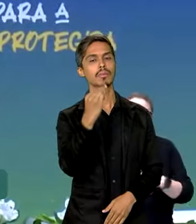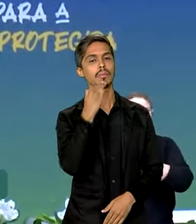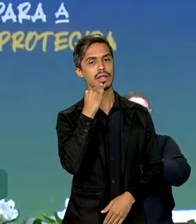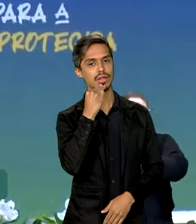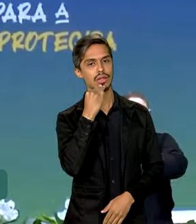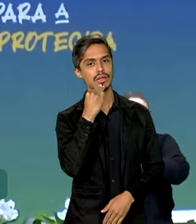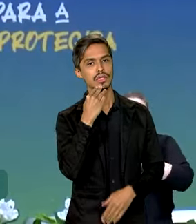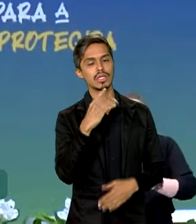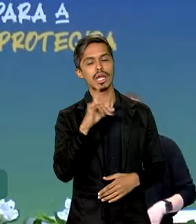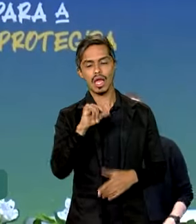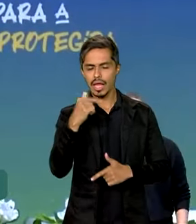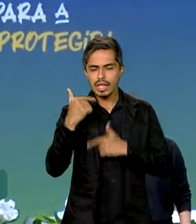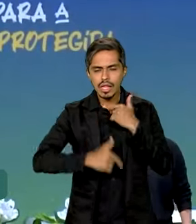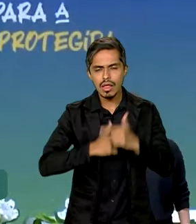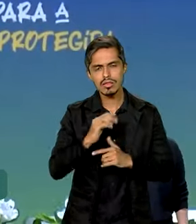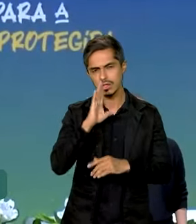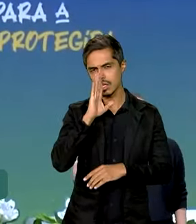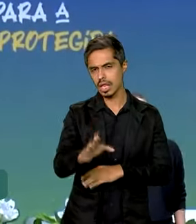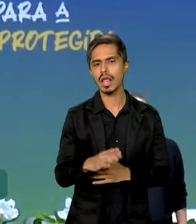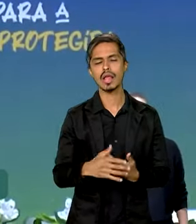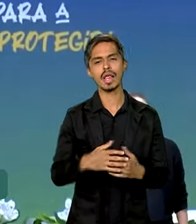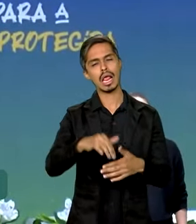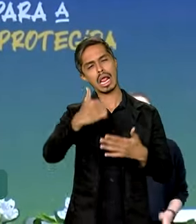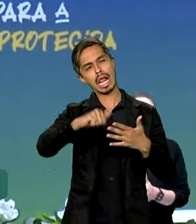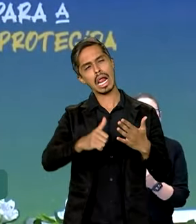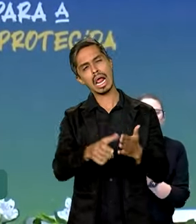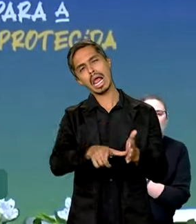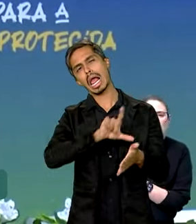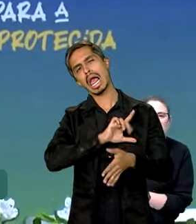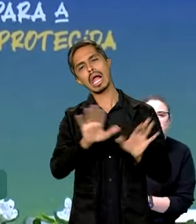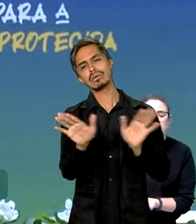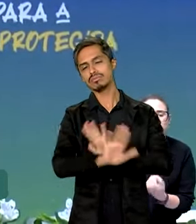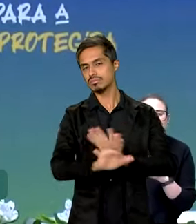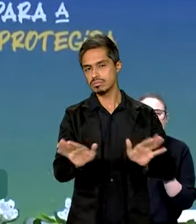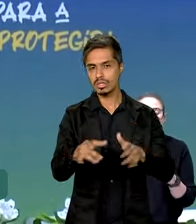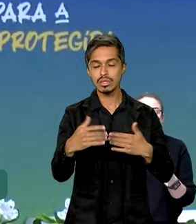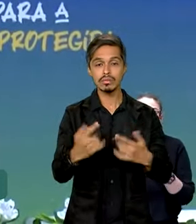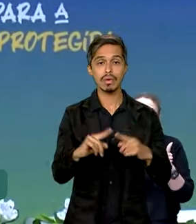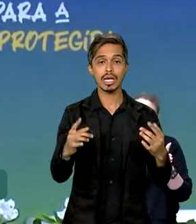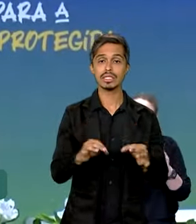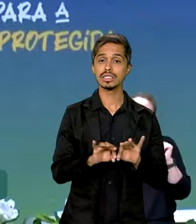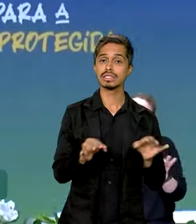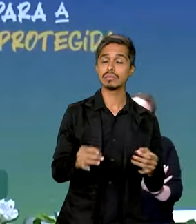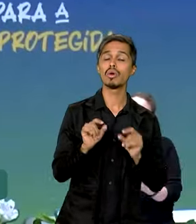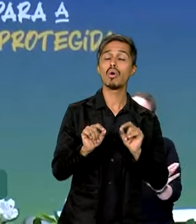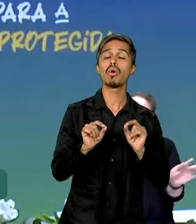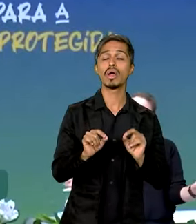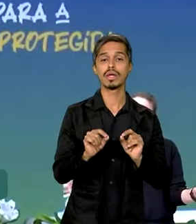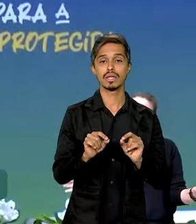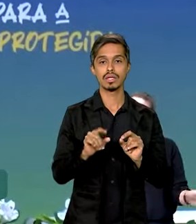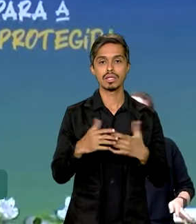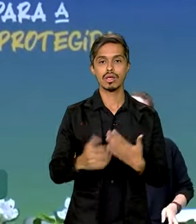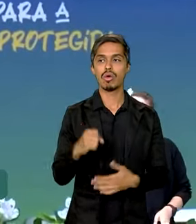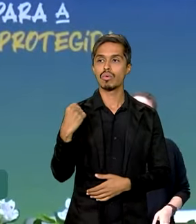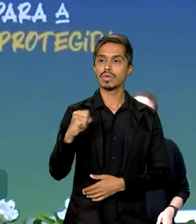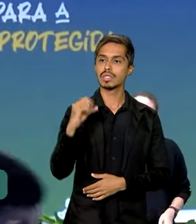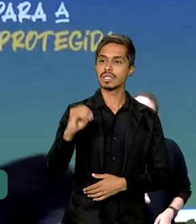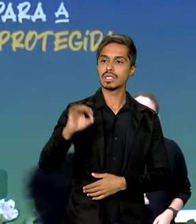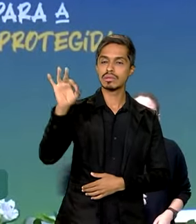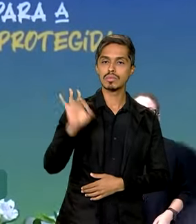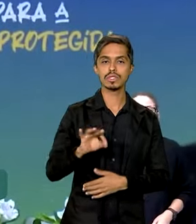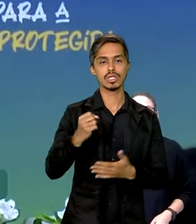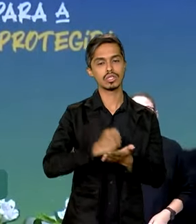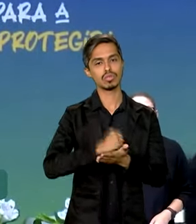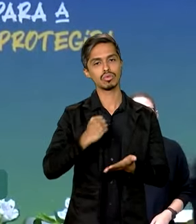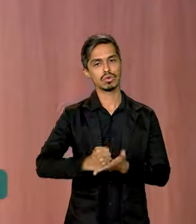a execução mais rápida, direta, sem pré-análise de plano de trabalho, significa simplificar a vida de 80% dos